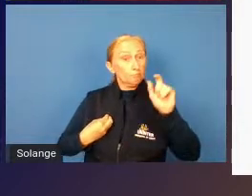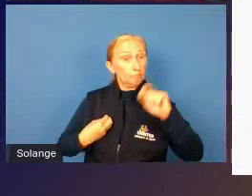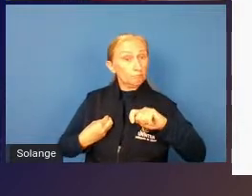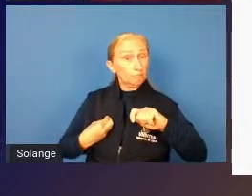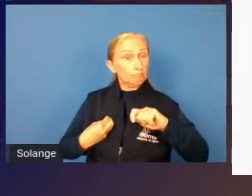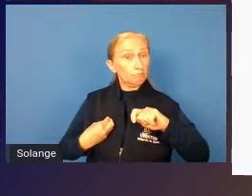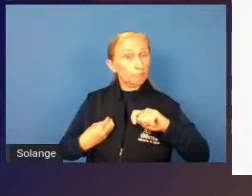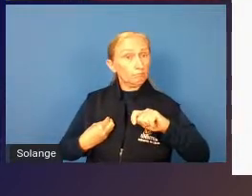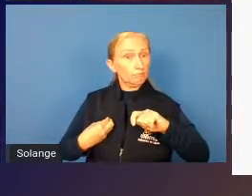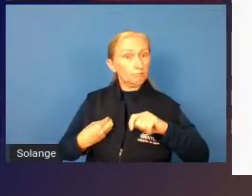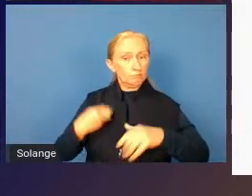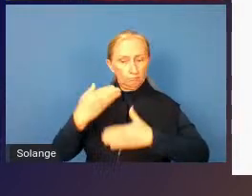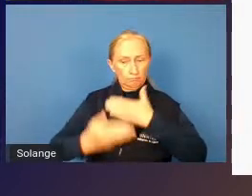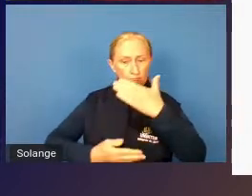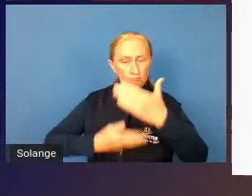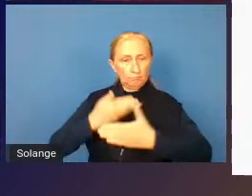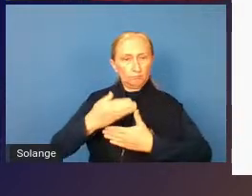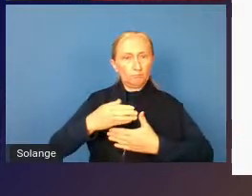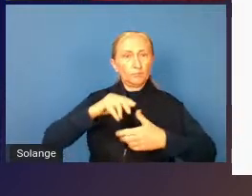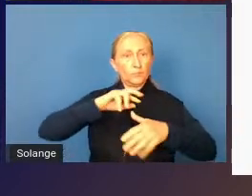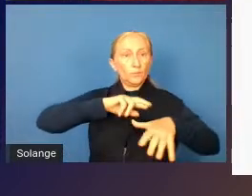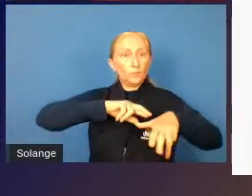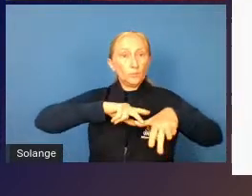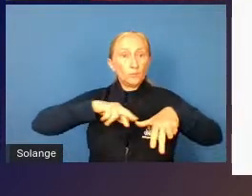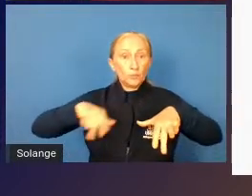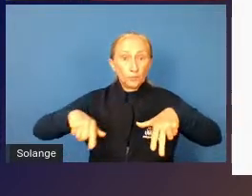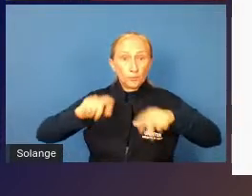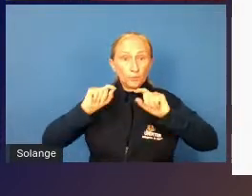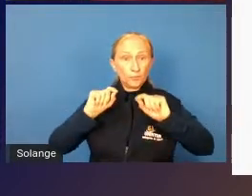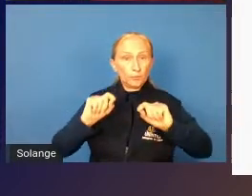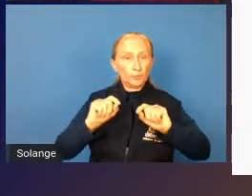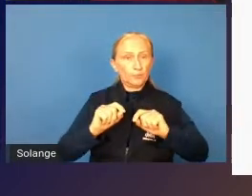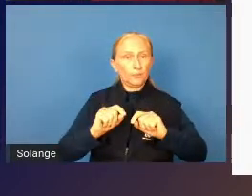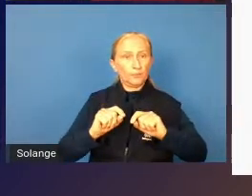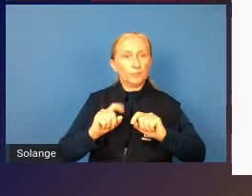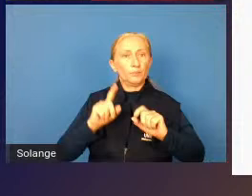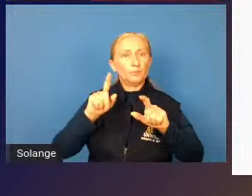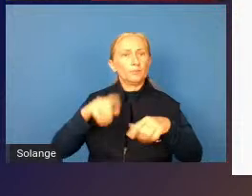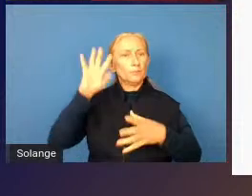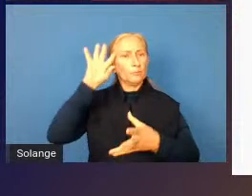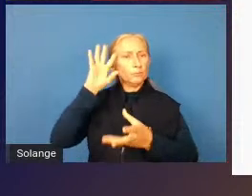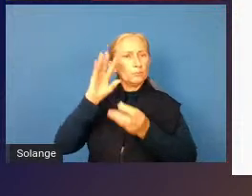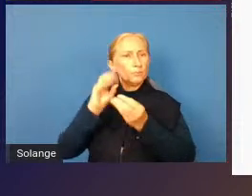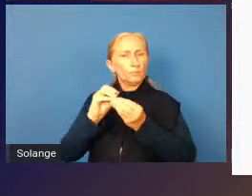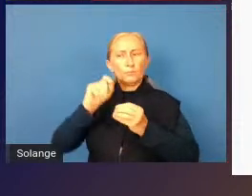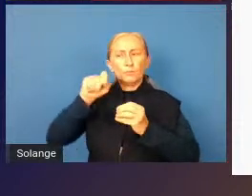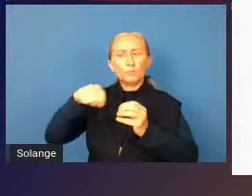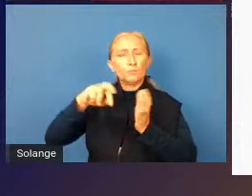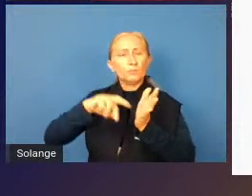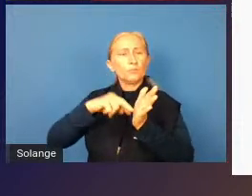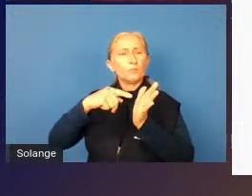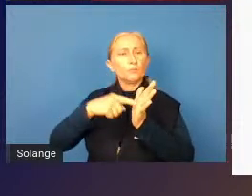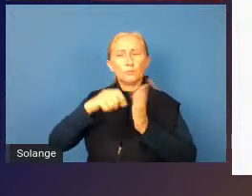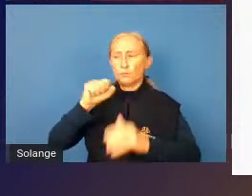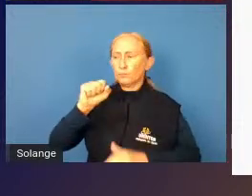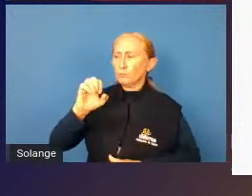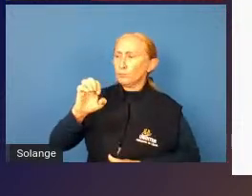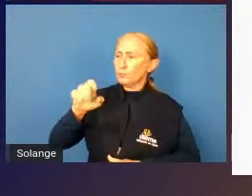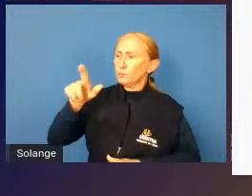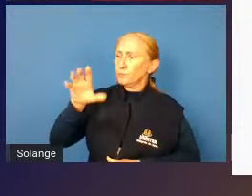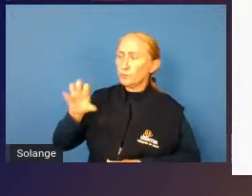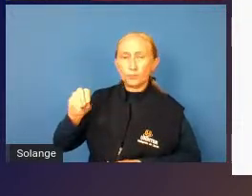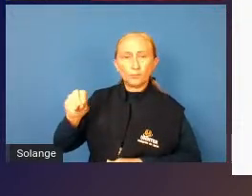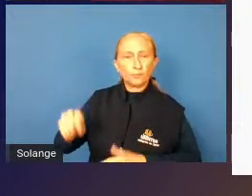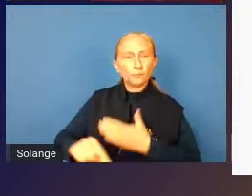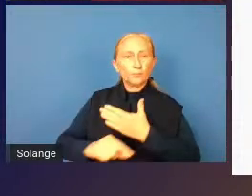de performar os gêneros. a cerca da compreensão de sexo, a Judith Butler, que é uma das